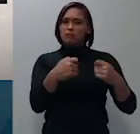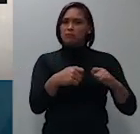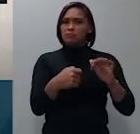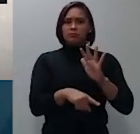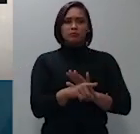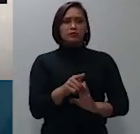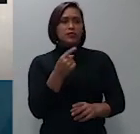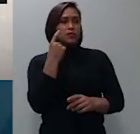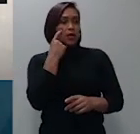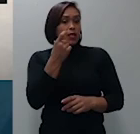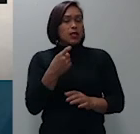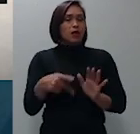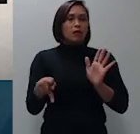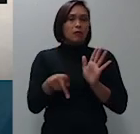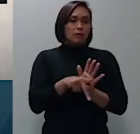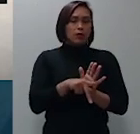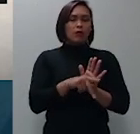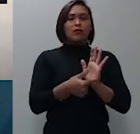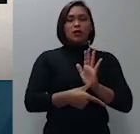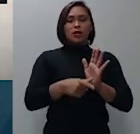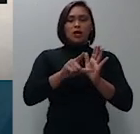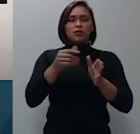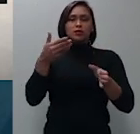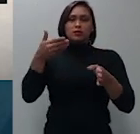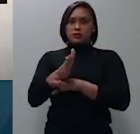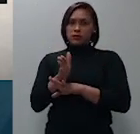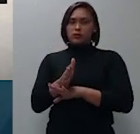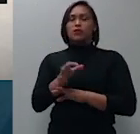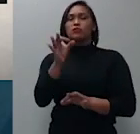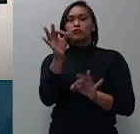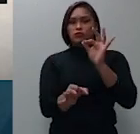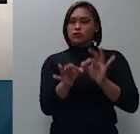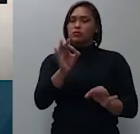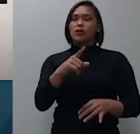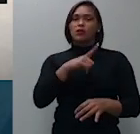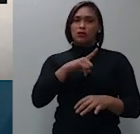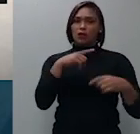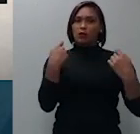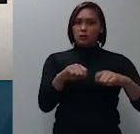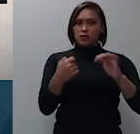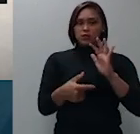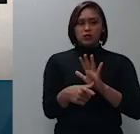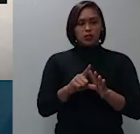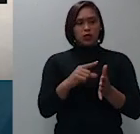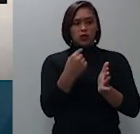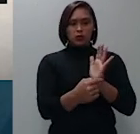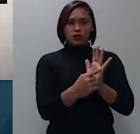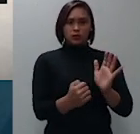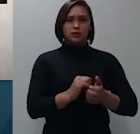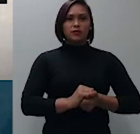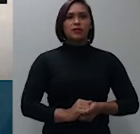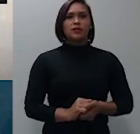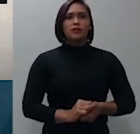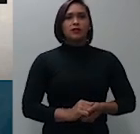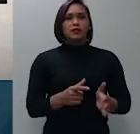e mediante prévia autorização judicial sou pena de nulidade artigo 1691